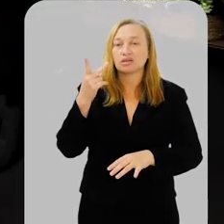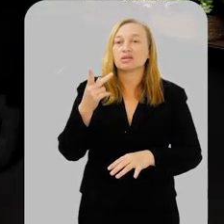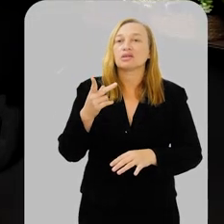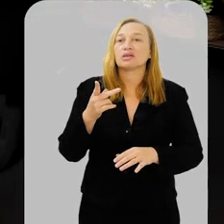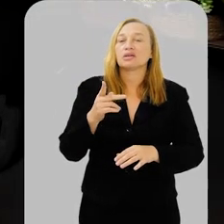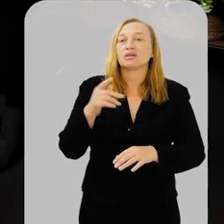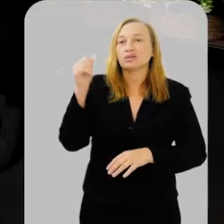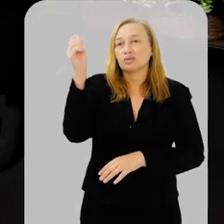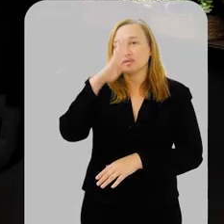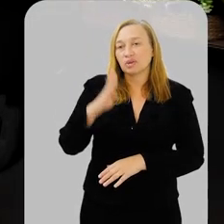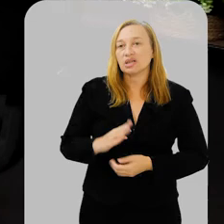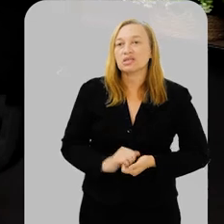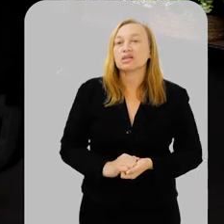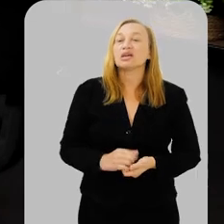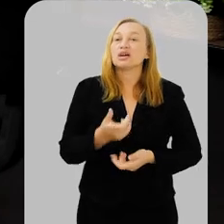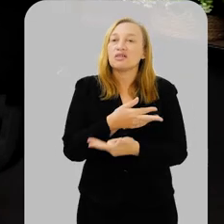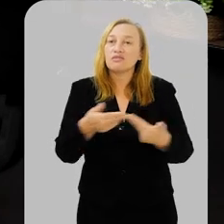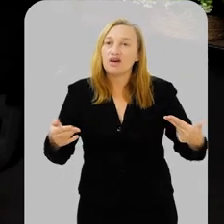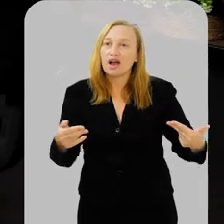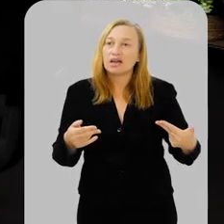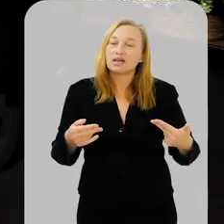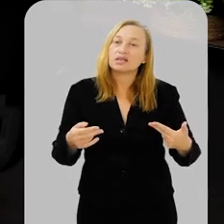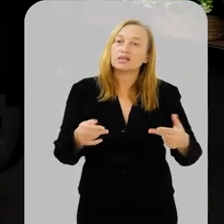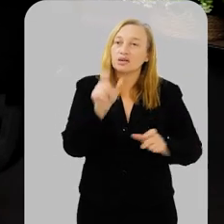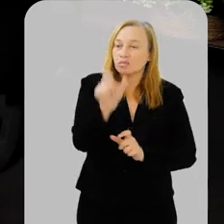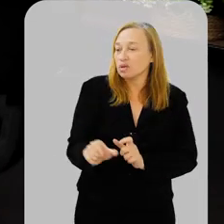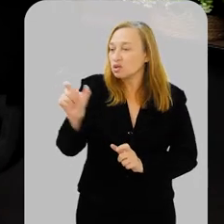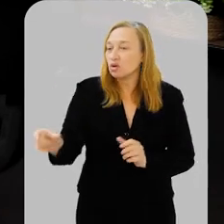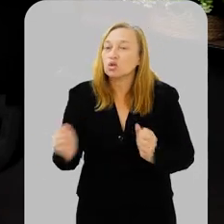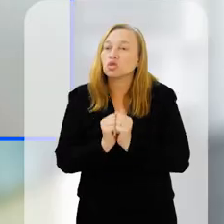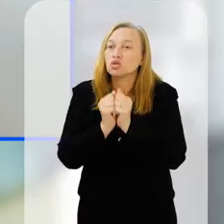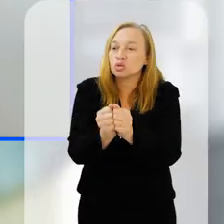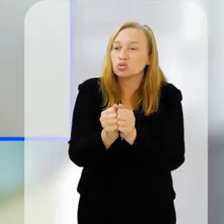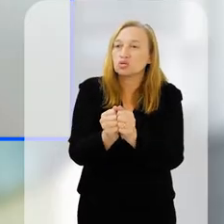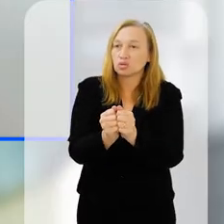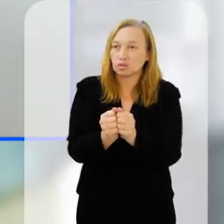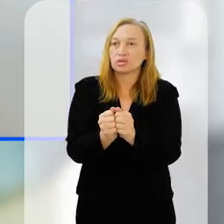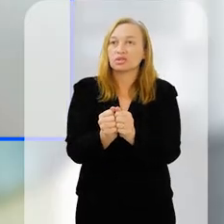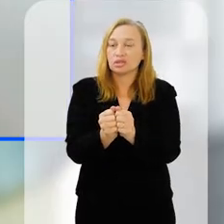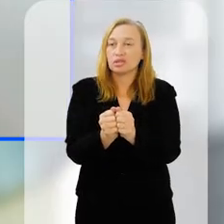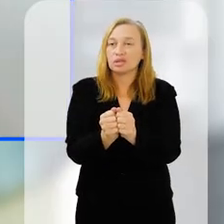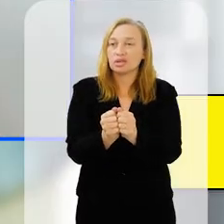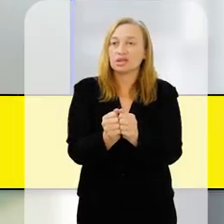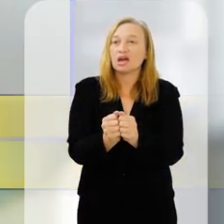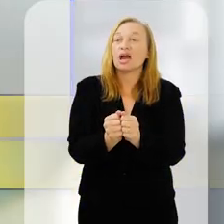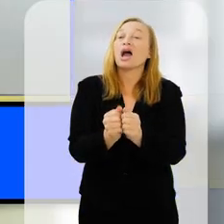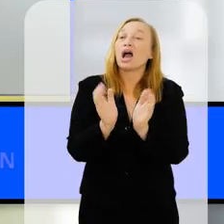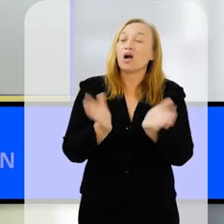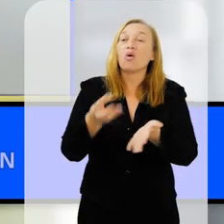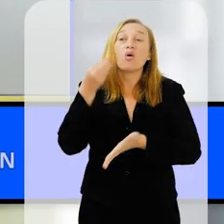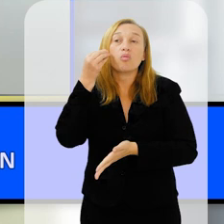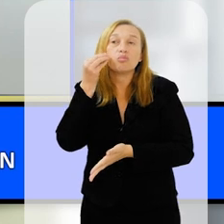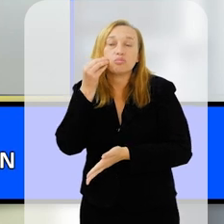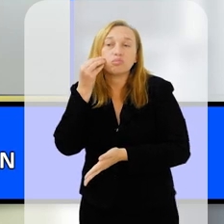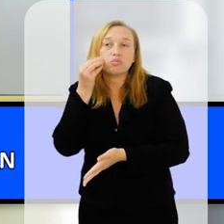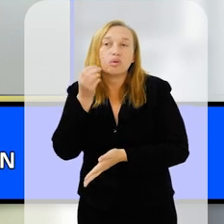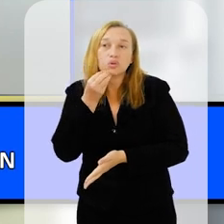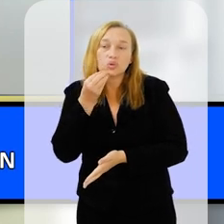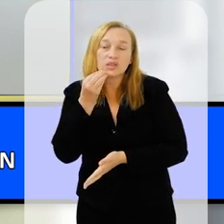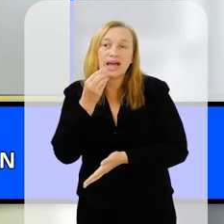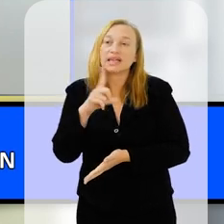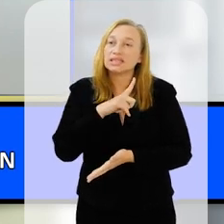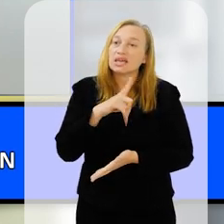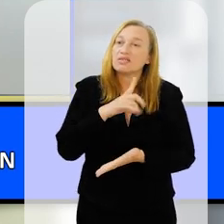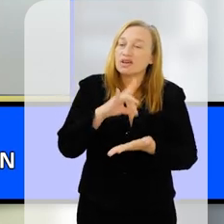É, sim, muitas pessoas juntas descobriram, né? Isso é um trabalho a muitas mãos e agora a gente tem a oportunidade